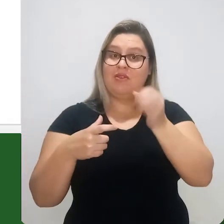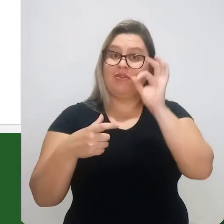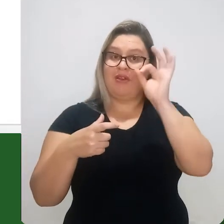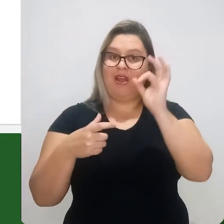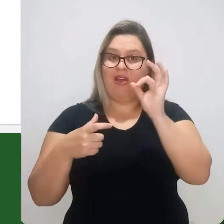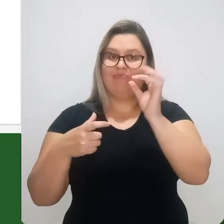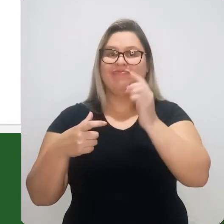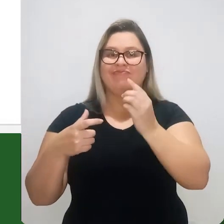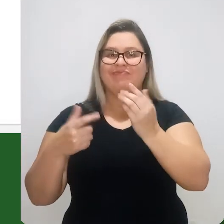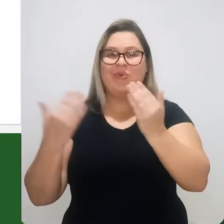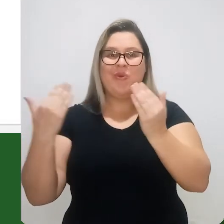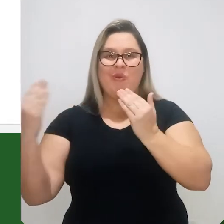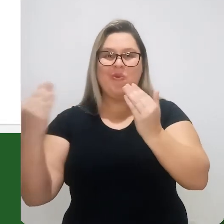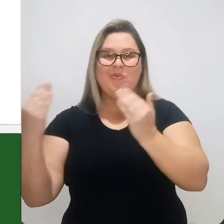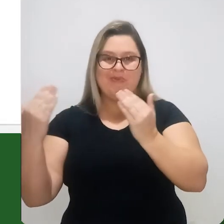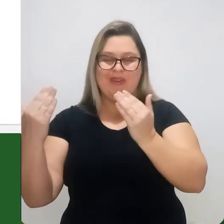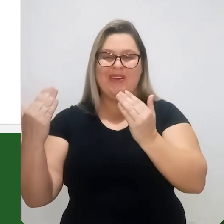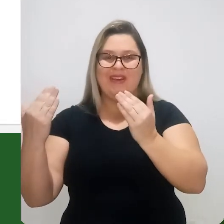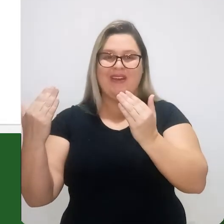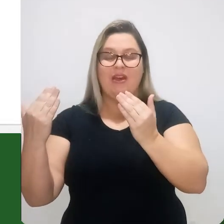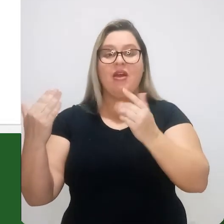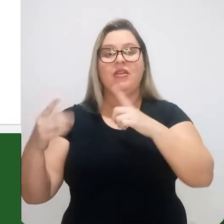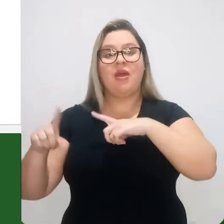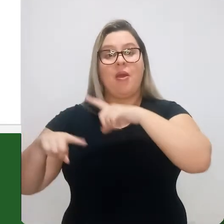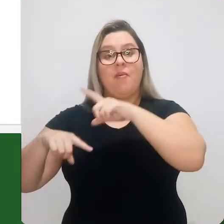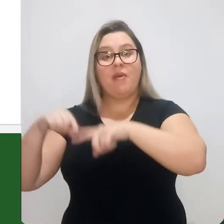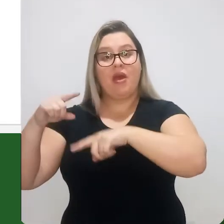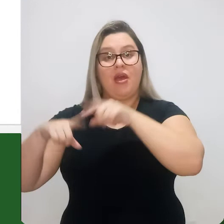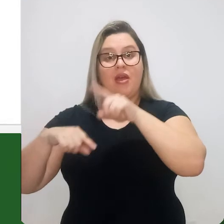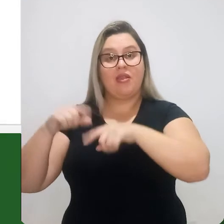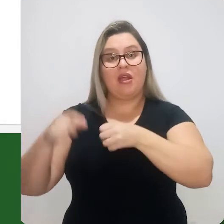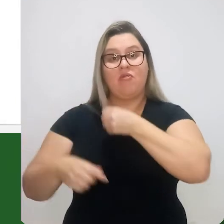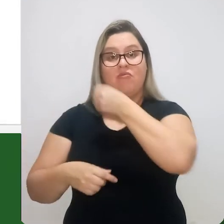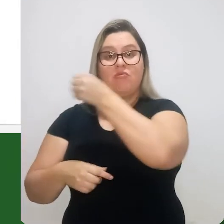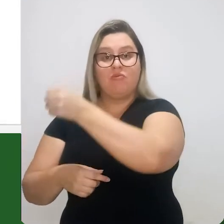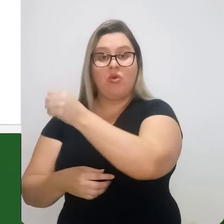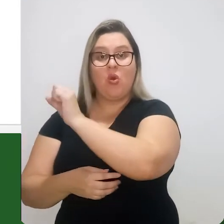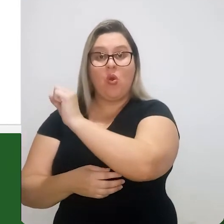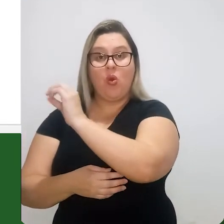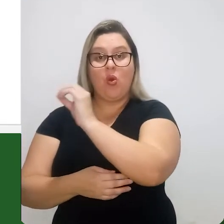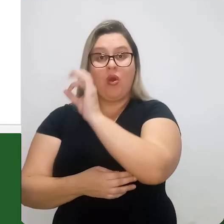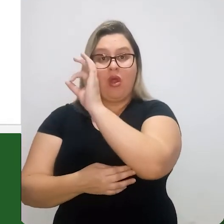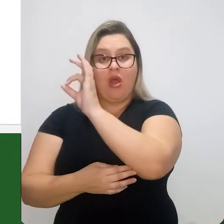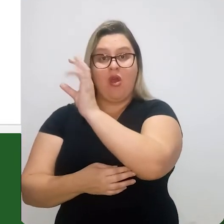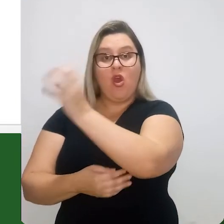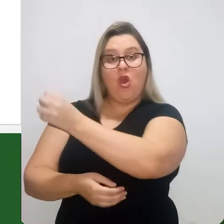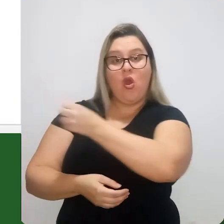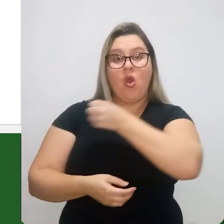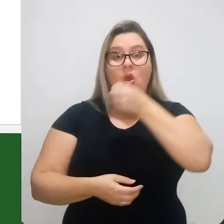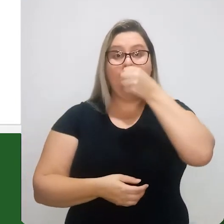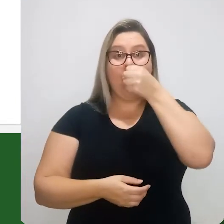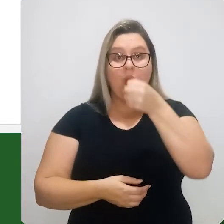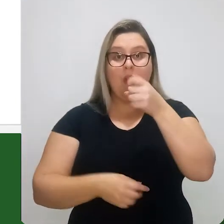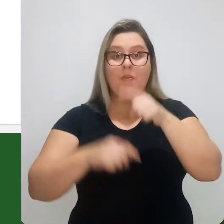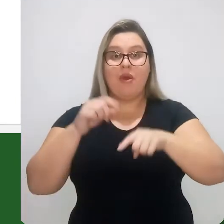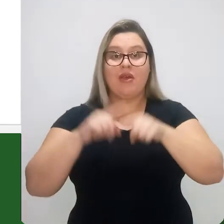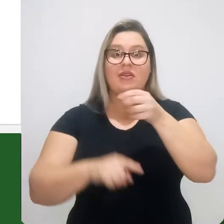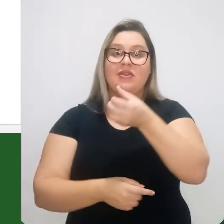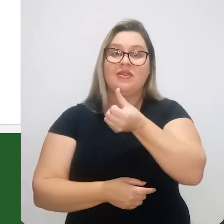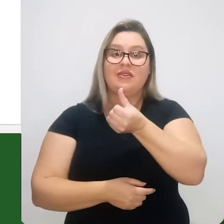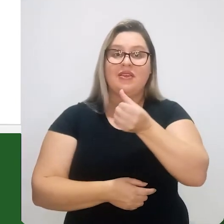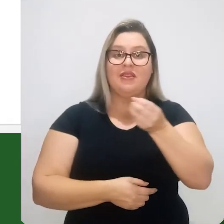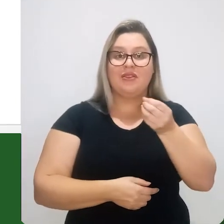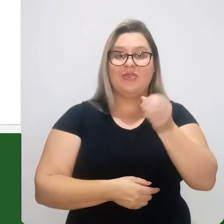a 600 graus. Então vamos tirar o nosso material desse ambiente a 800 graus e vamos colocar